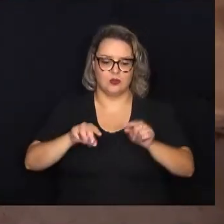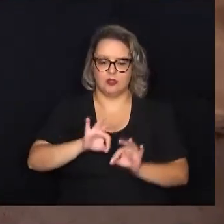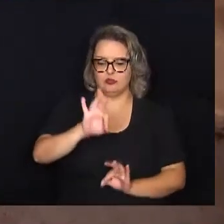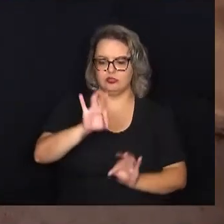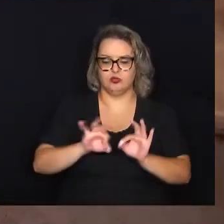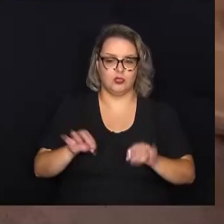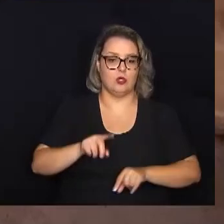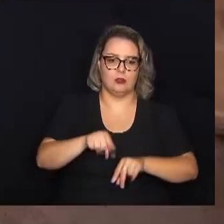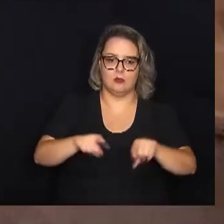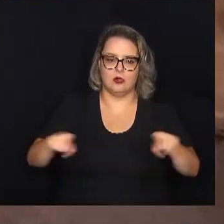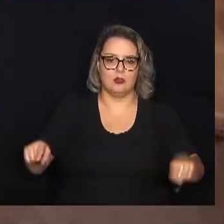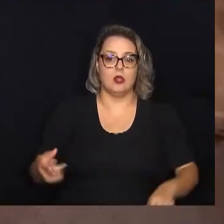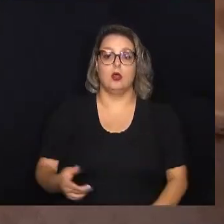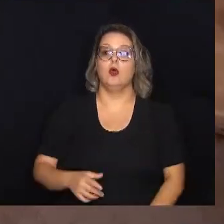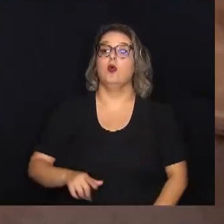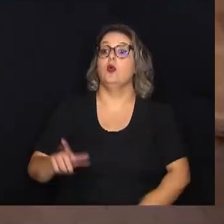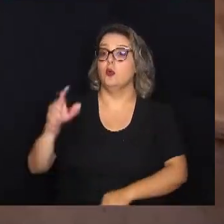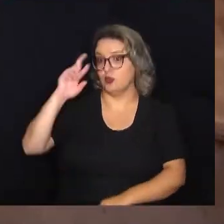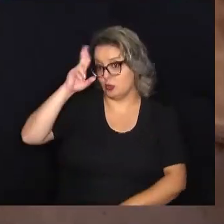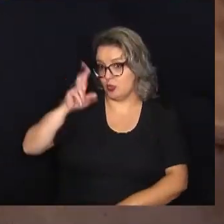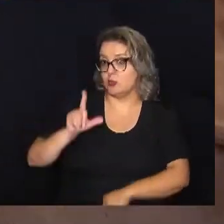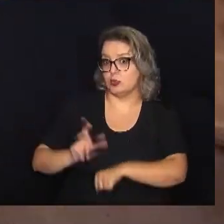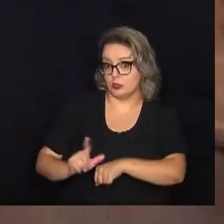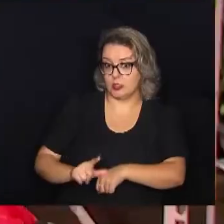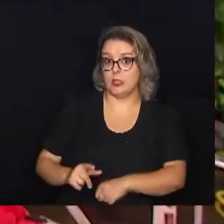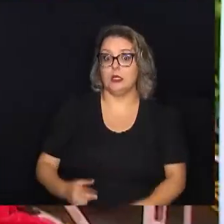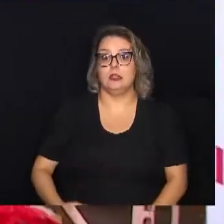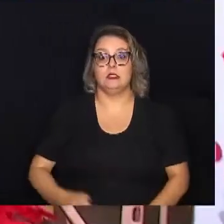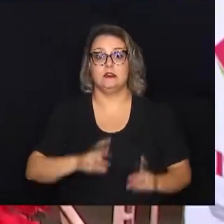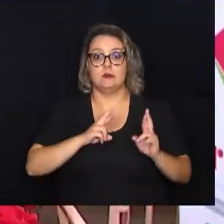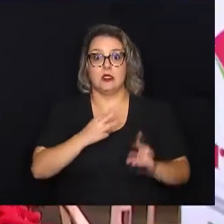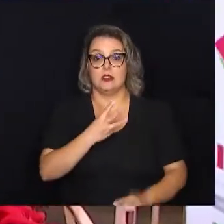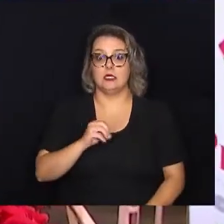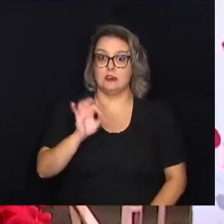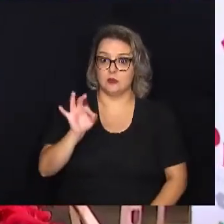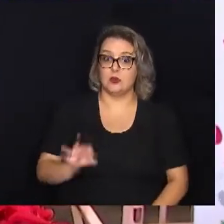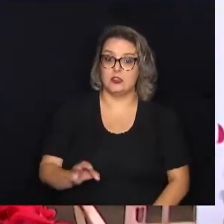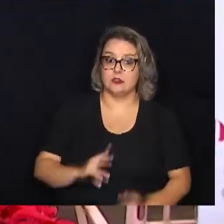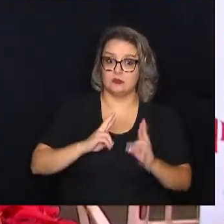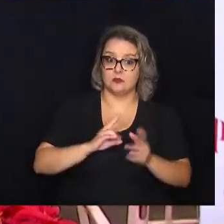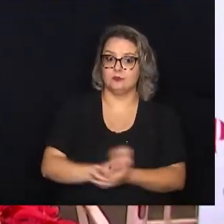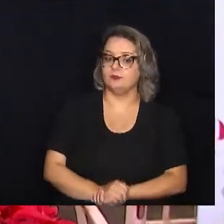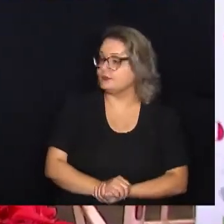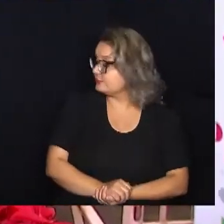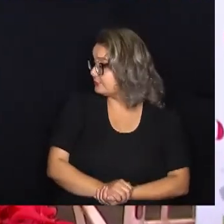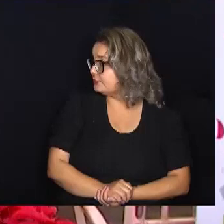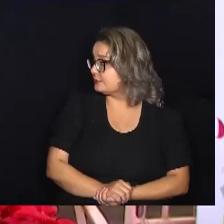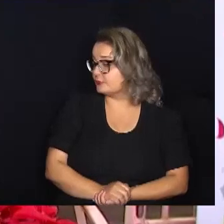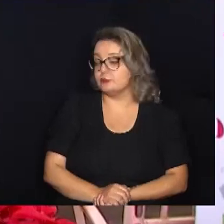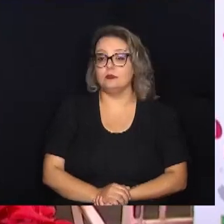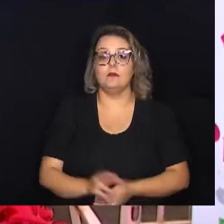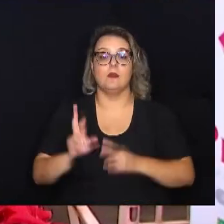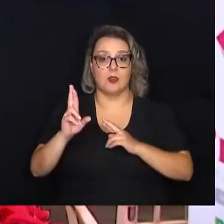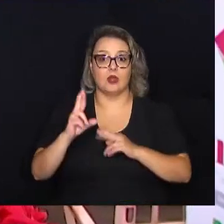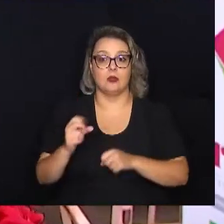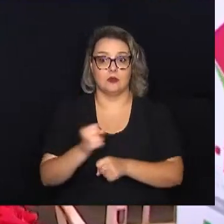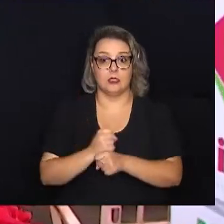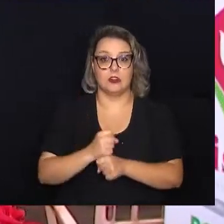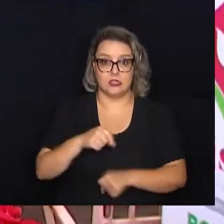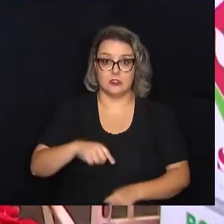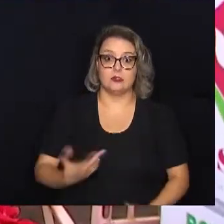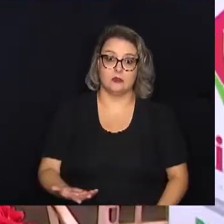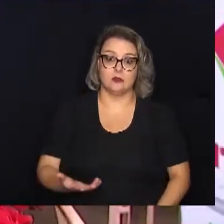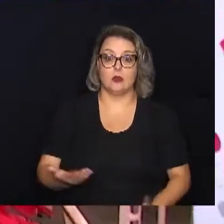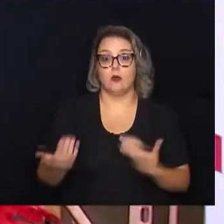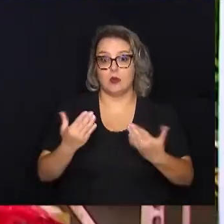lojista espera um aumento de 30% no lucro deste ano. A expectativa para este ano é muito boa em relação ao ano passado. Já